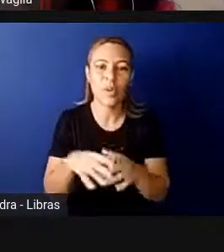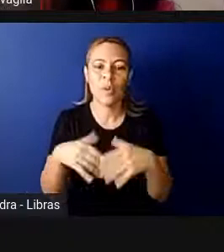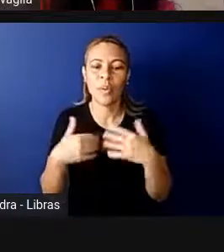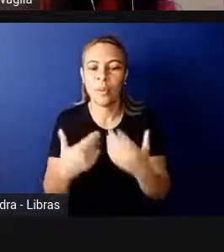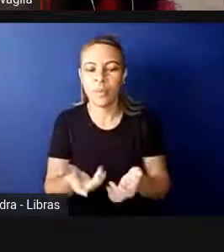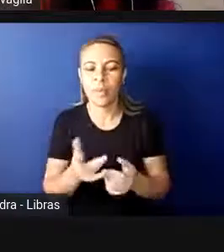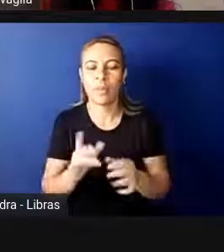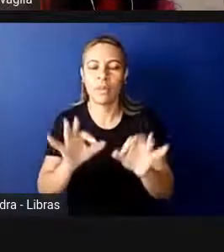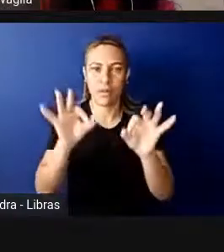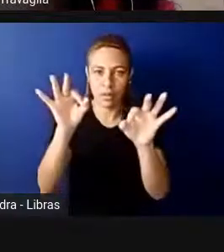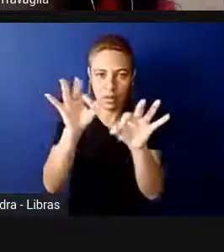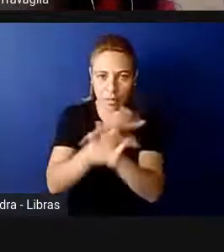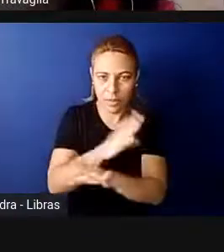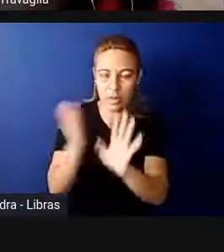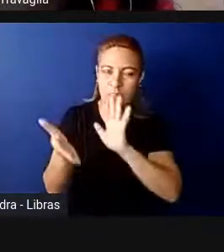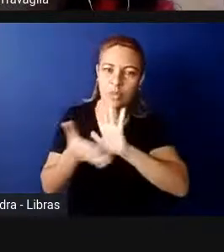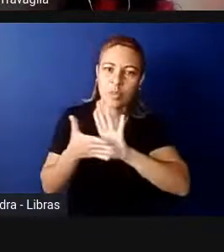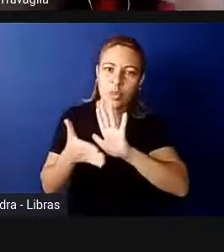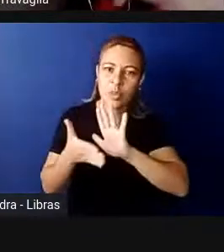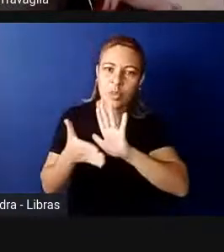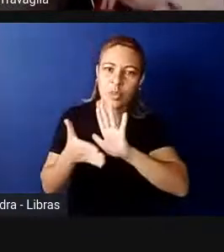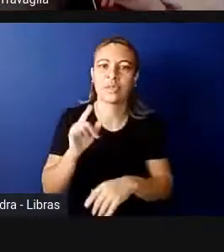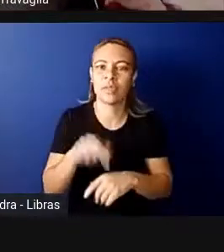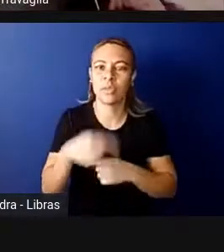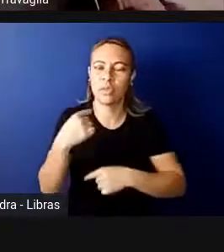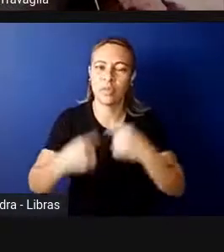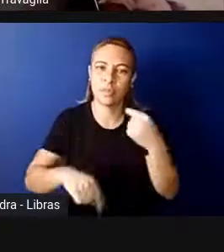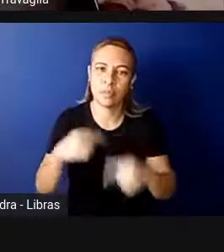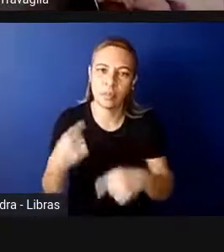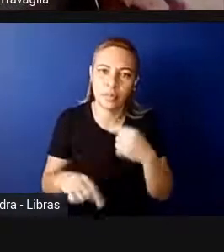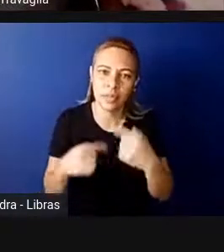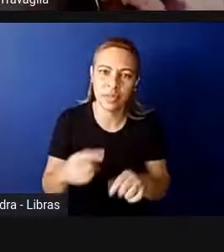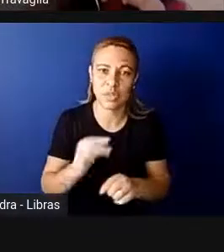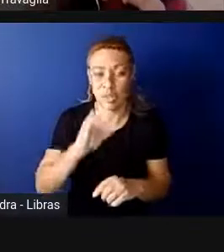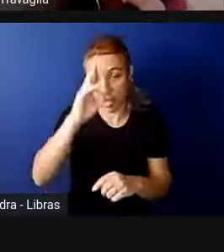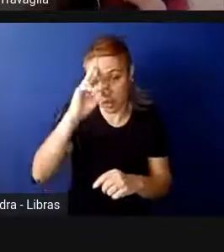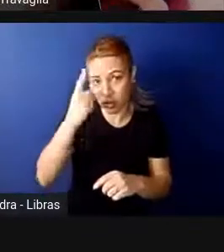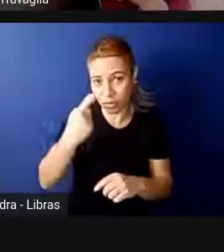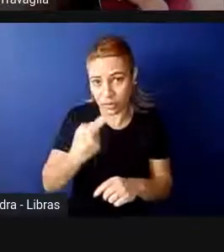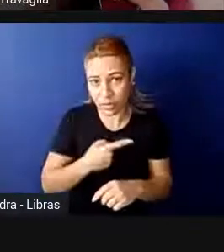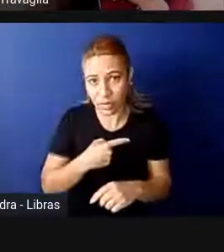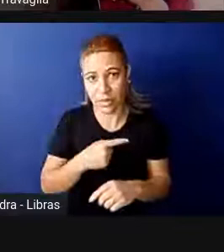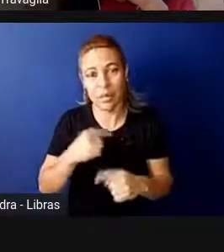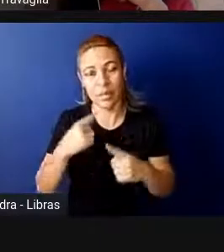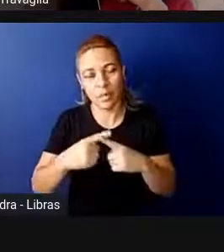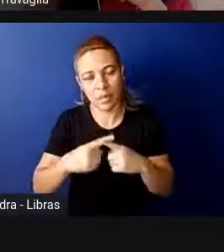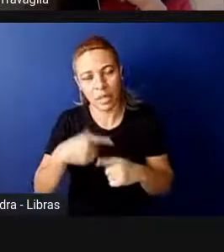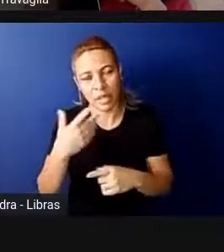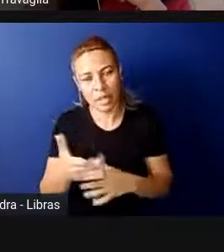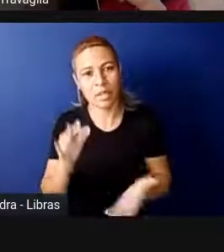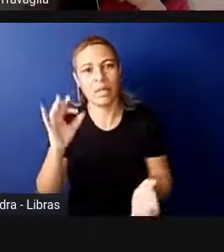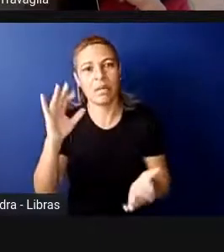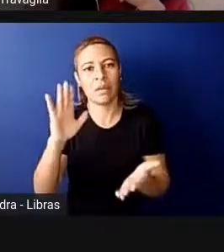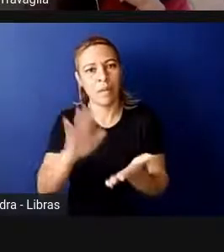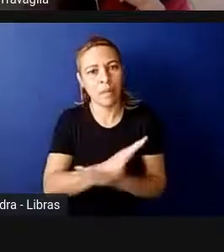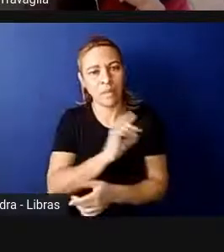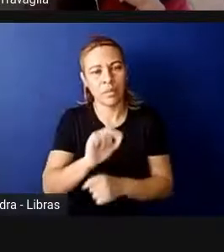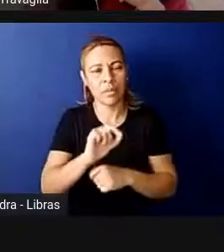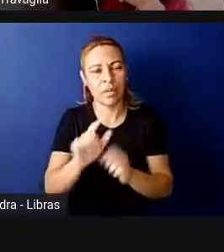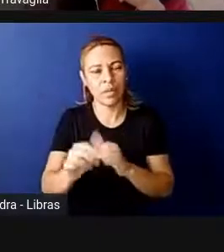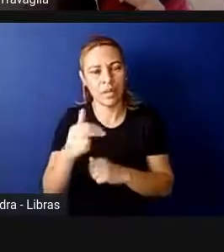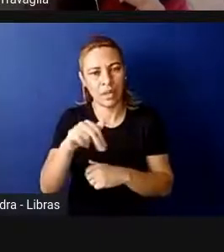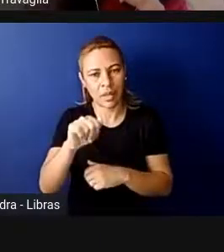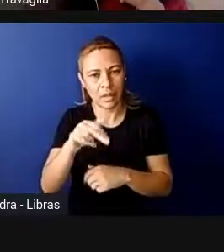terminando com essa proposta de uma política individualista, porque aí sim combate aquilo que a Ana falava da